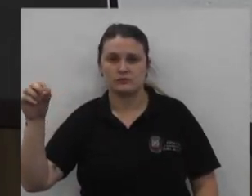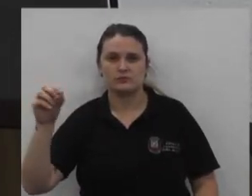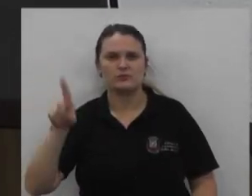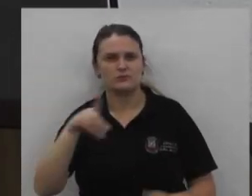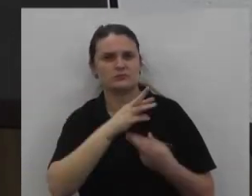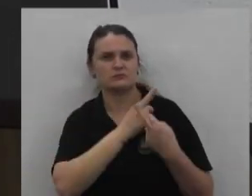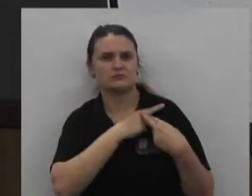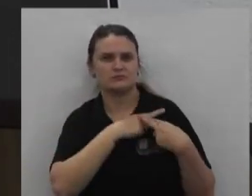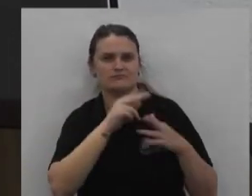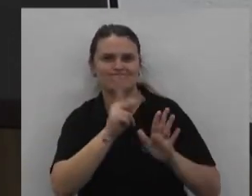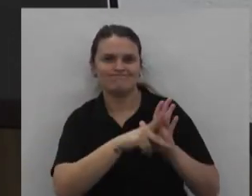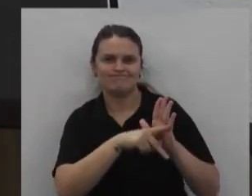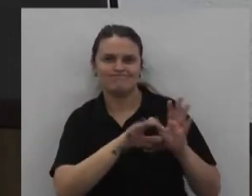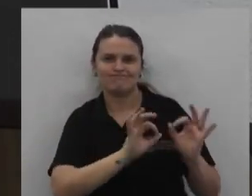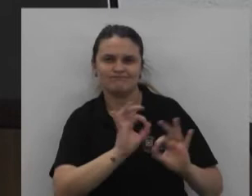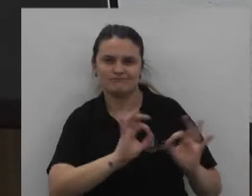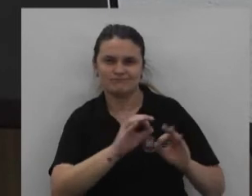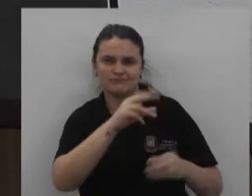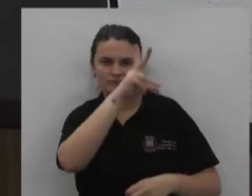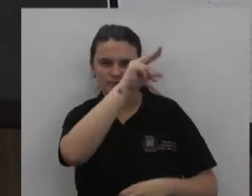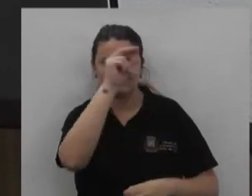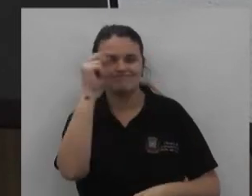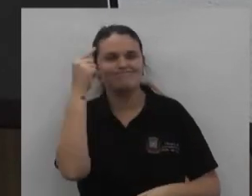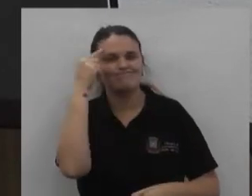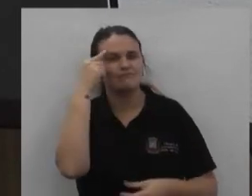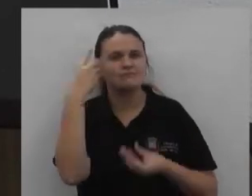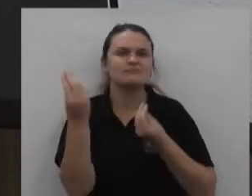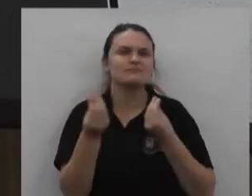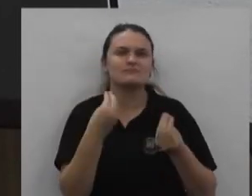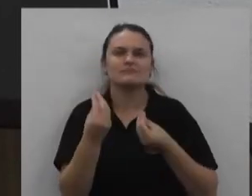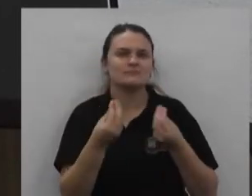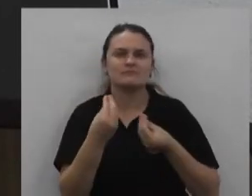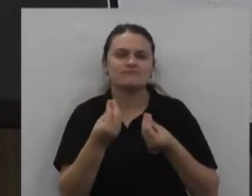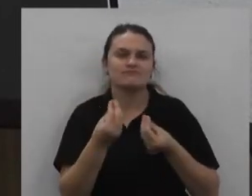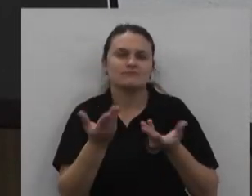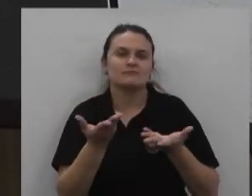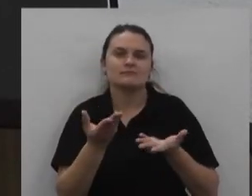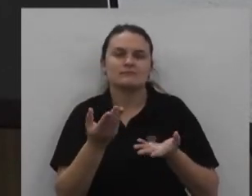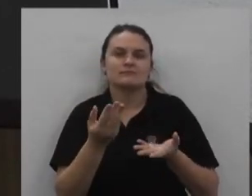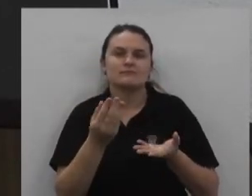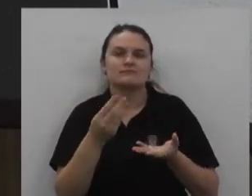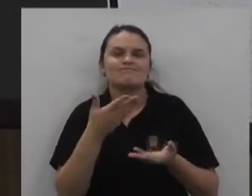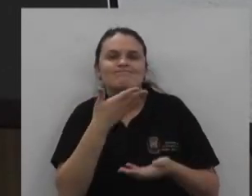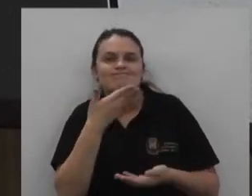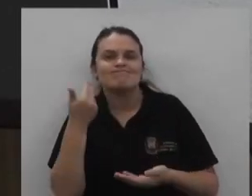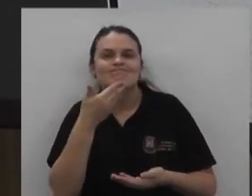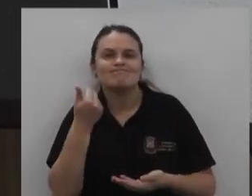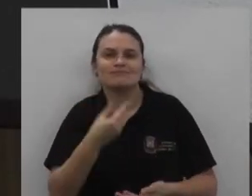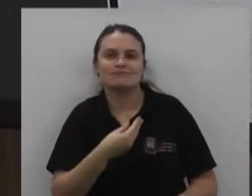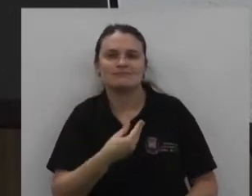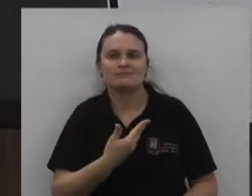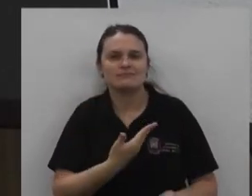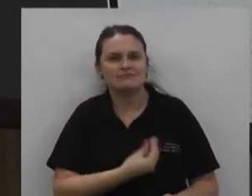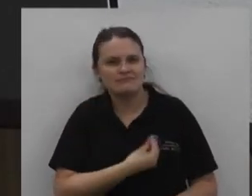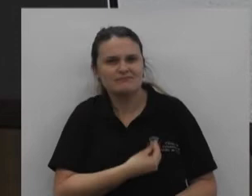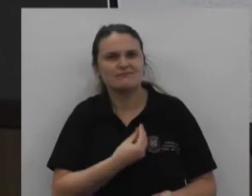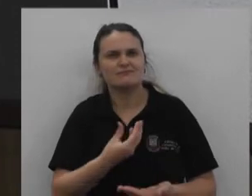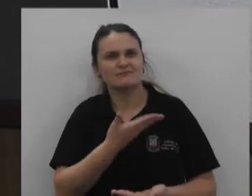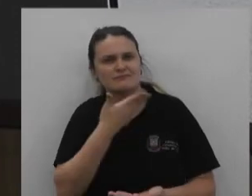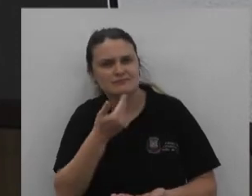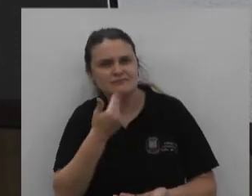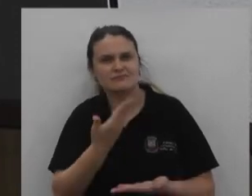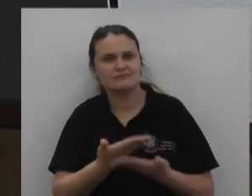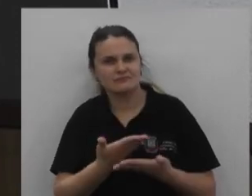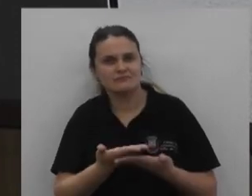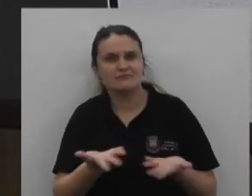E pensamos Em algumas Condições Para trazer Uma Melhor Qualidade Nesse sentido